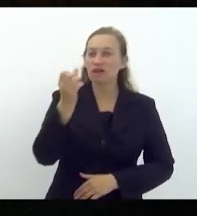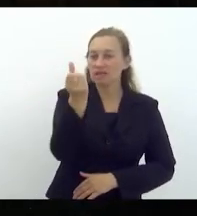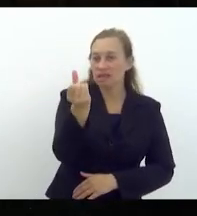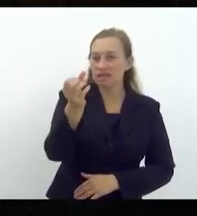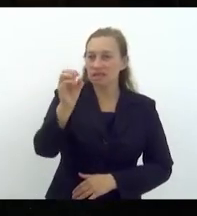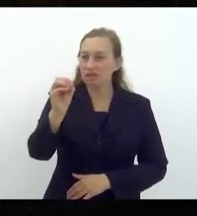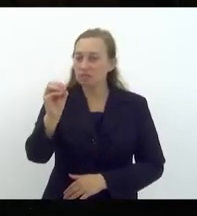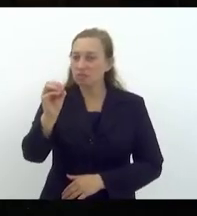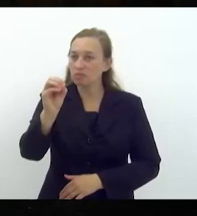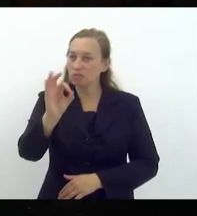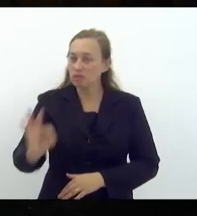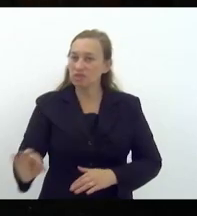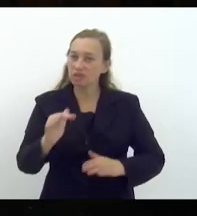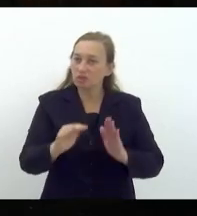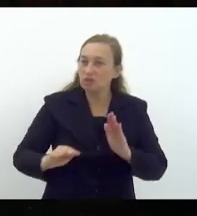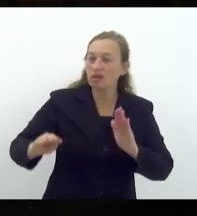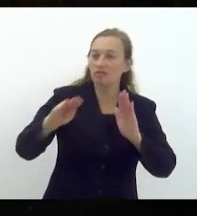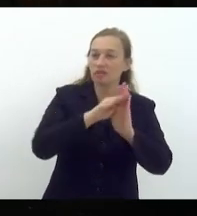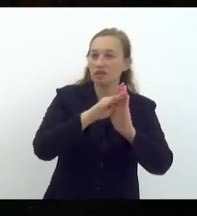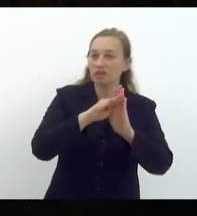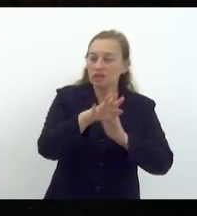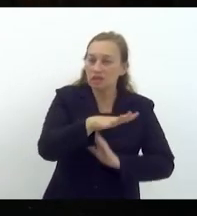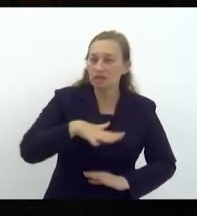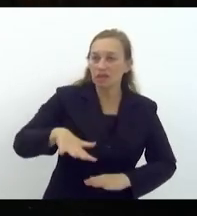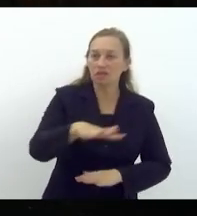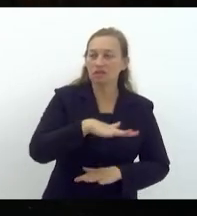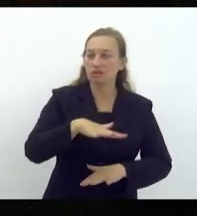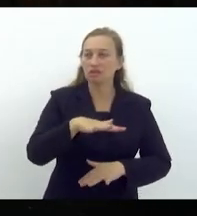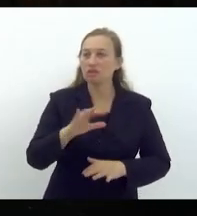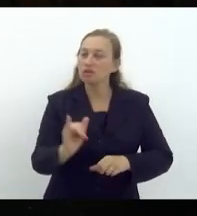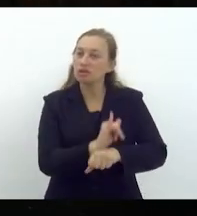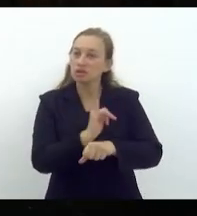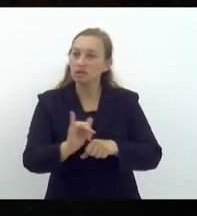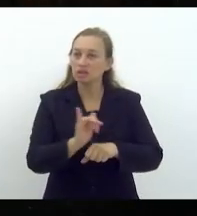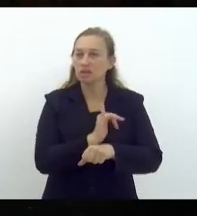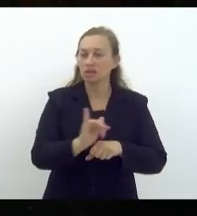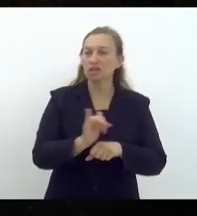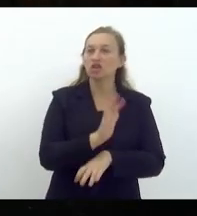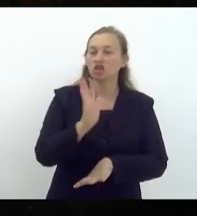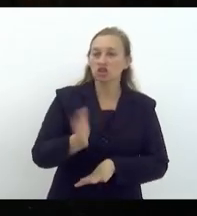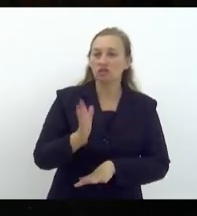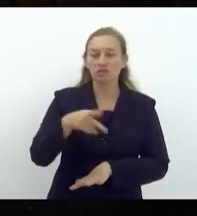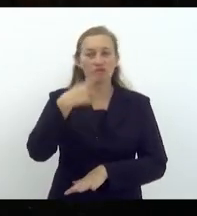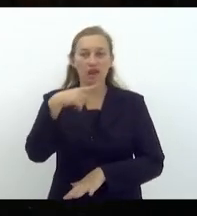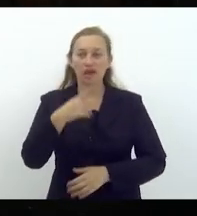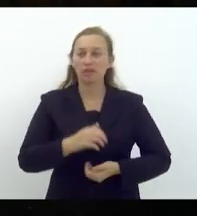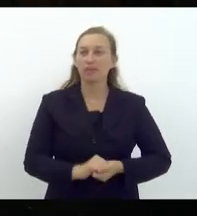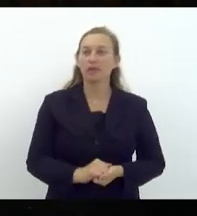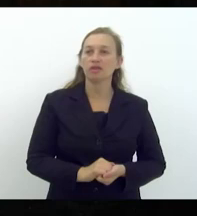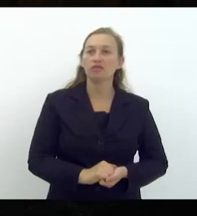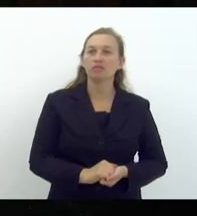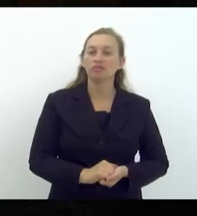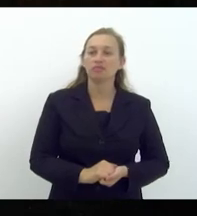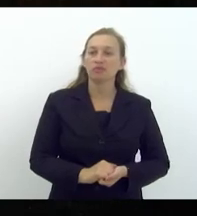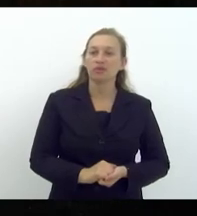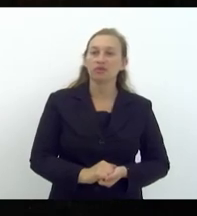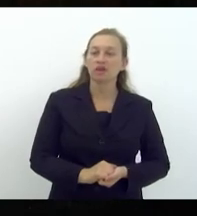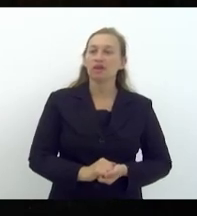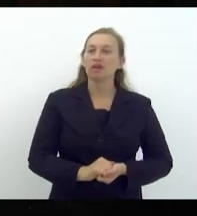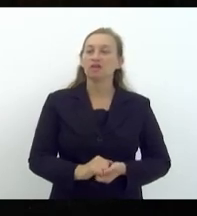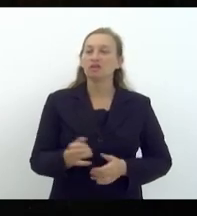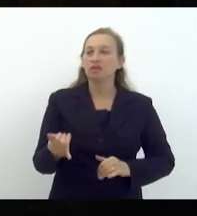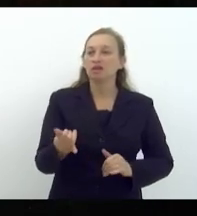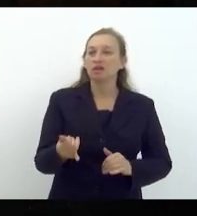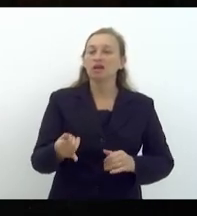de avanços nas ações do plano estratégico e na nota média, como já foi dito aqui. Programação na avaliação e